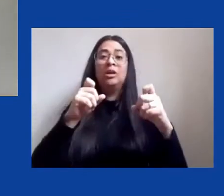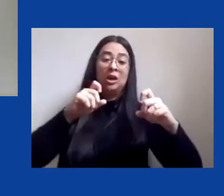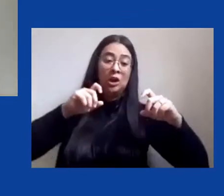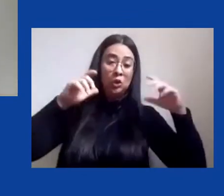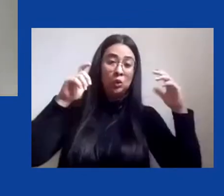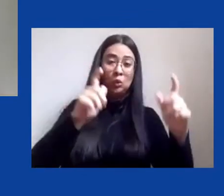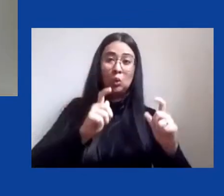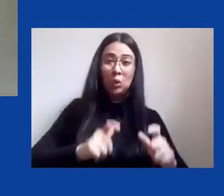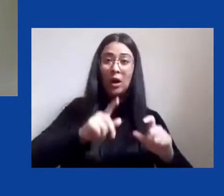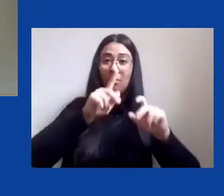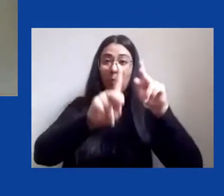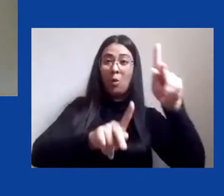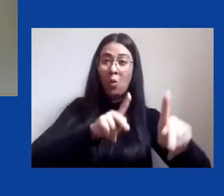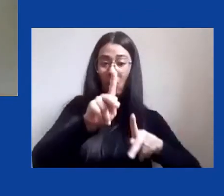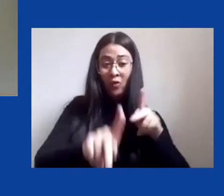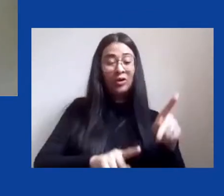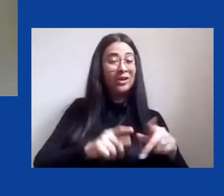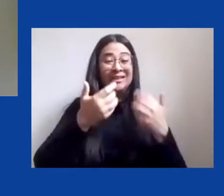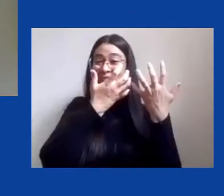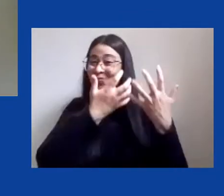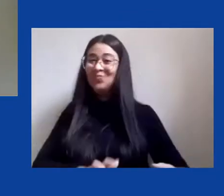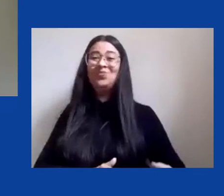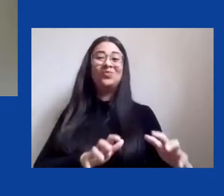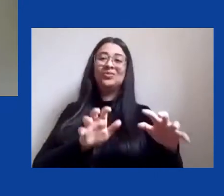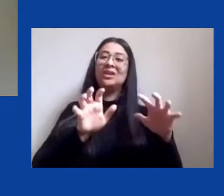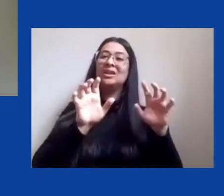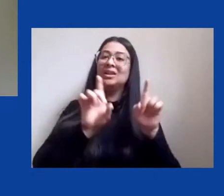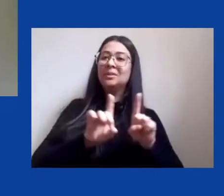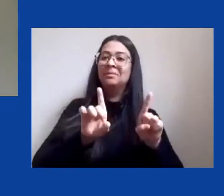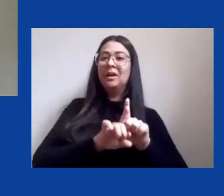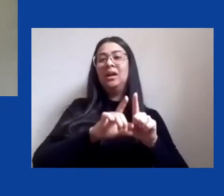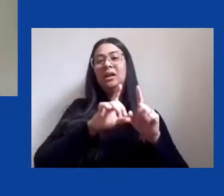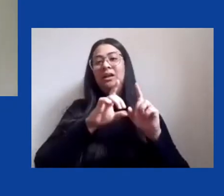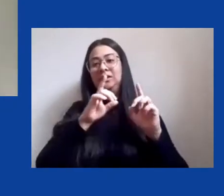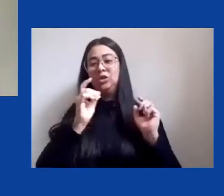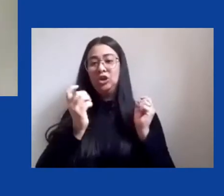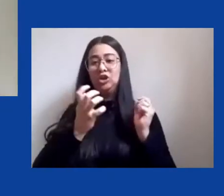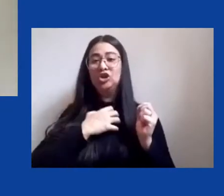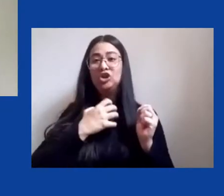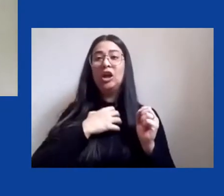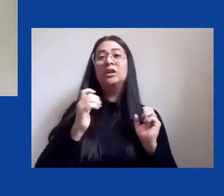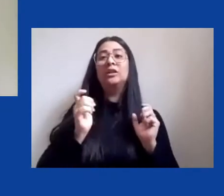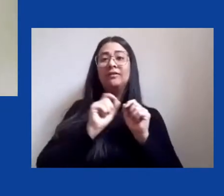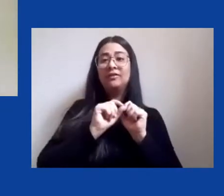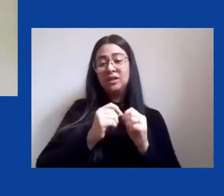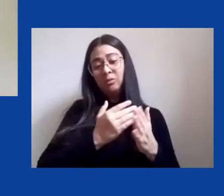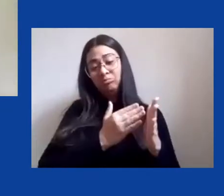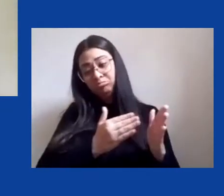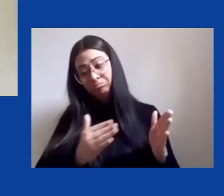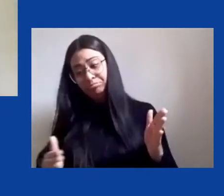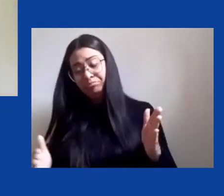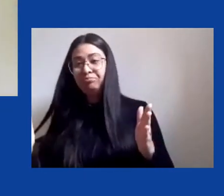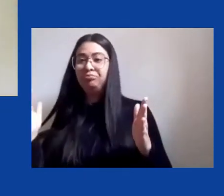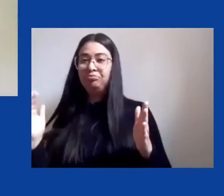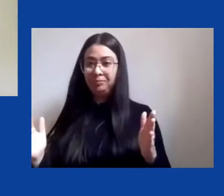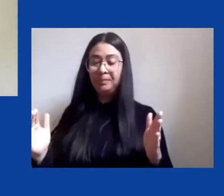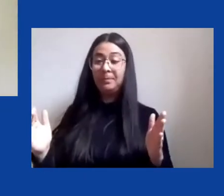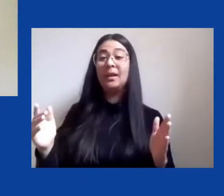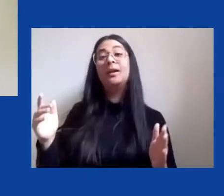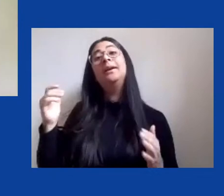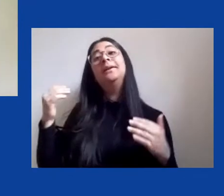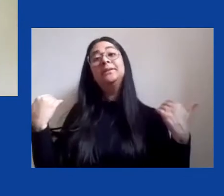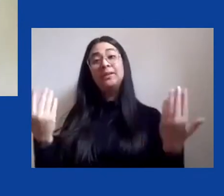lutado contra esse modelo e o cerceamento de seus direitos ao longo de todo esse período. A novidade, e não